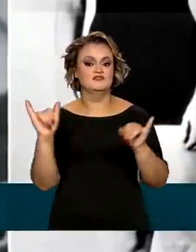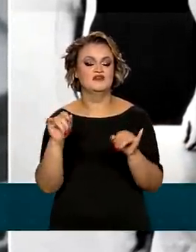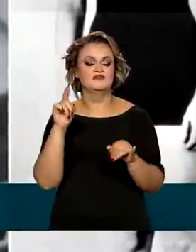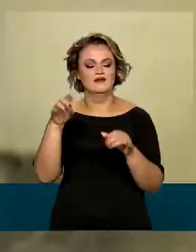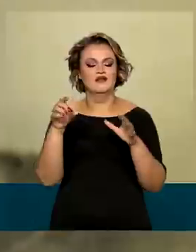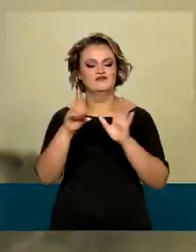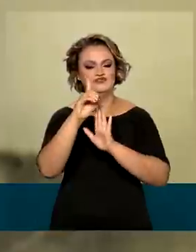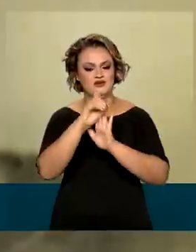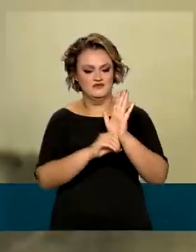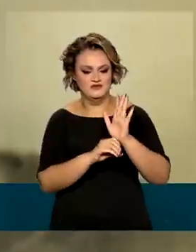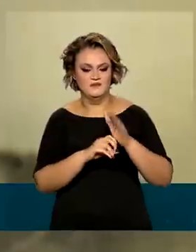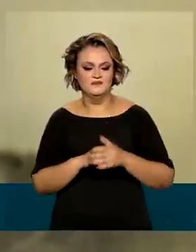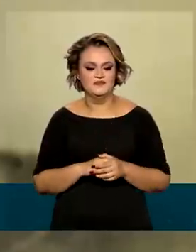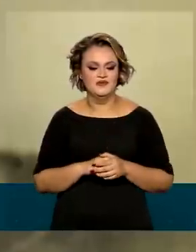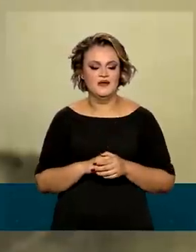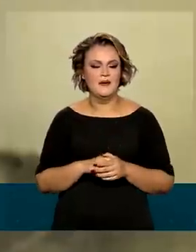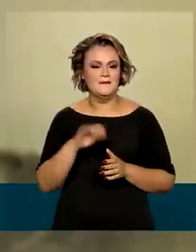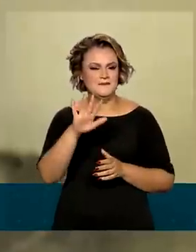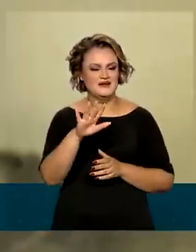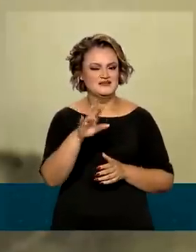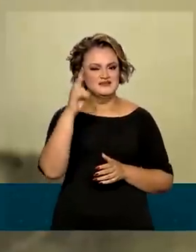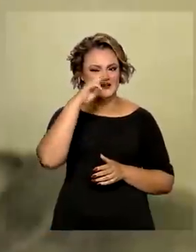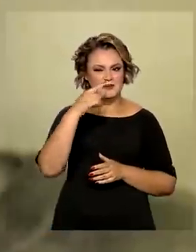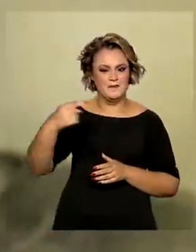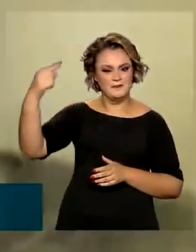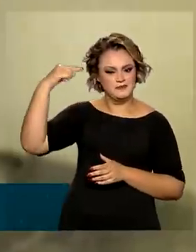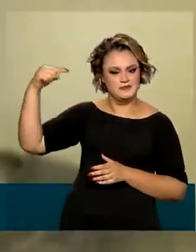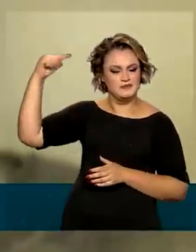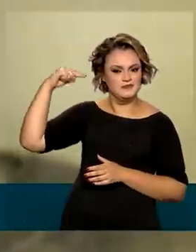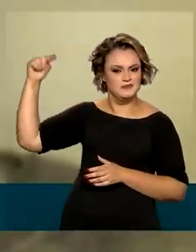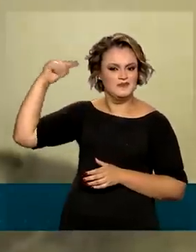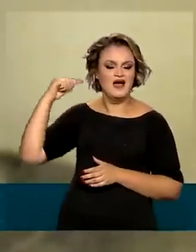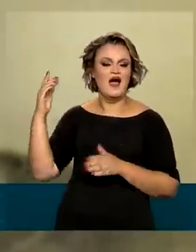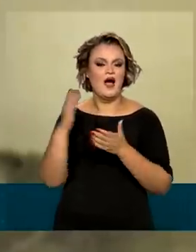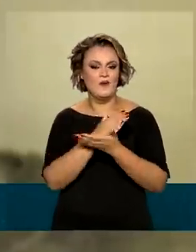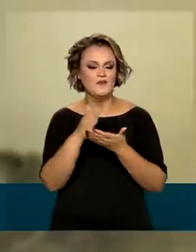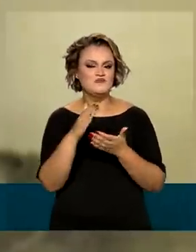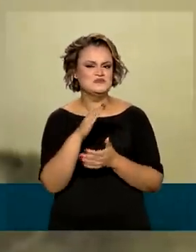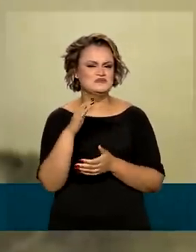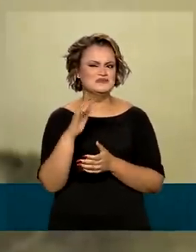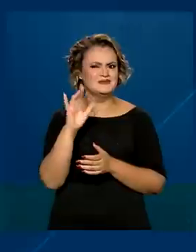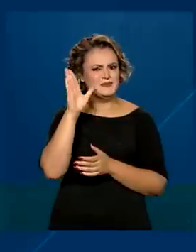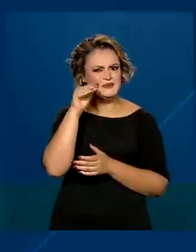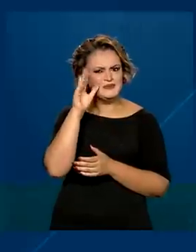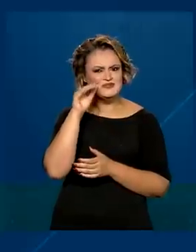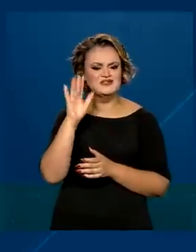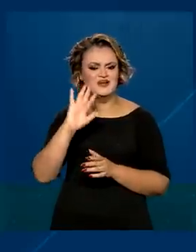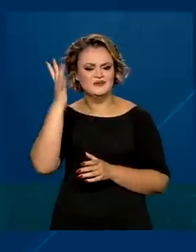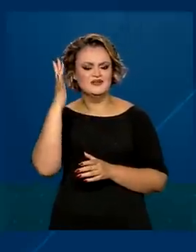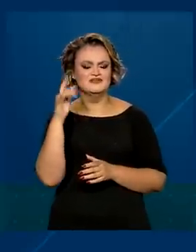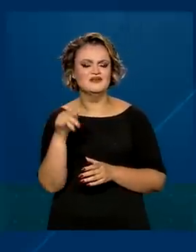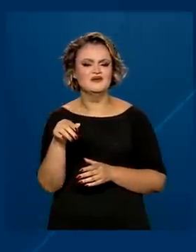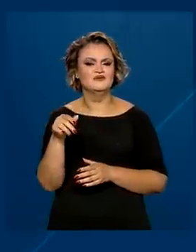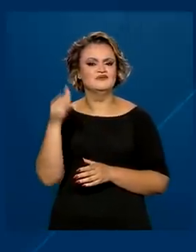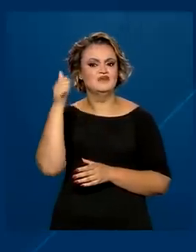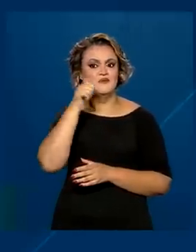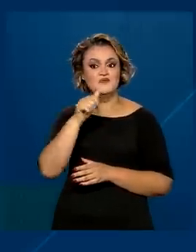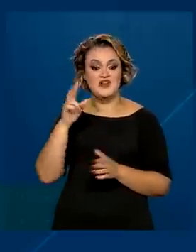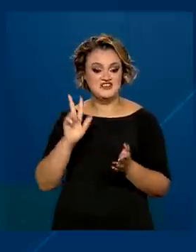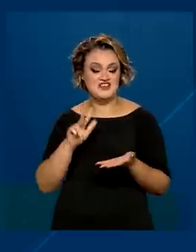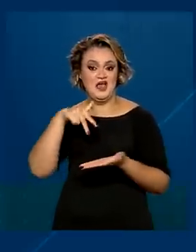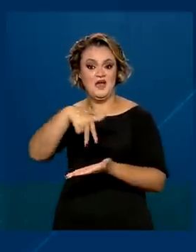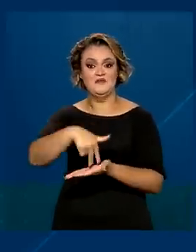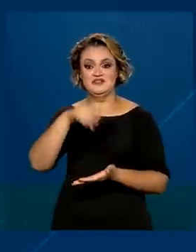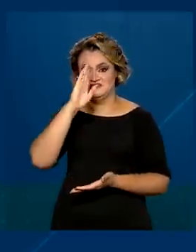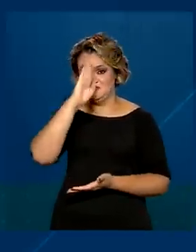da União. Que tal a gente voltar no tempo e relembrar algumas curiosidades da nossa maior representante